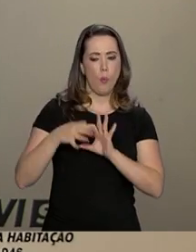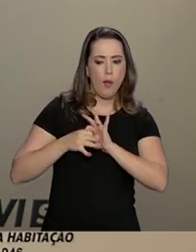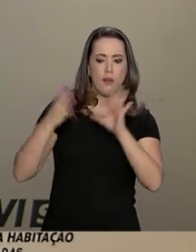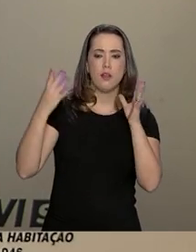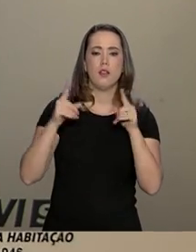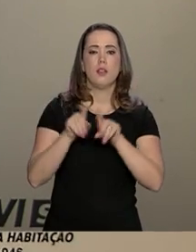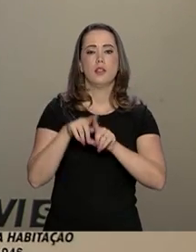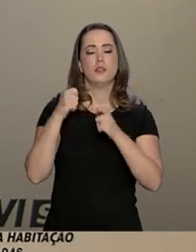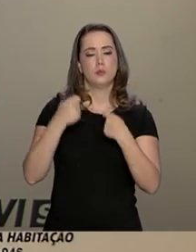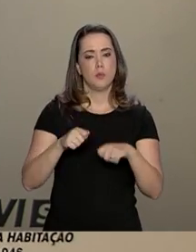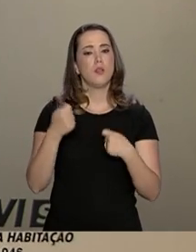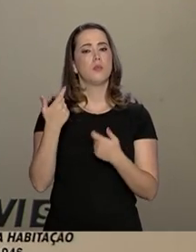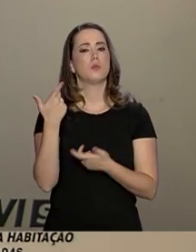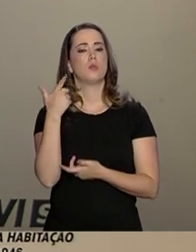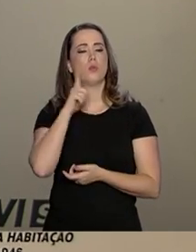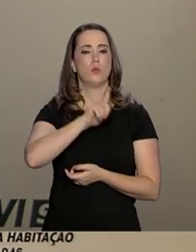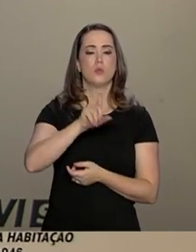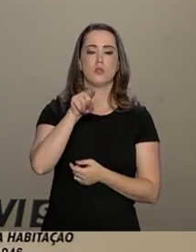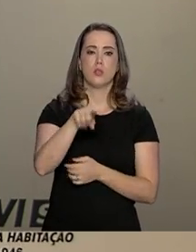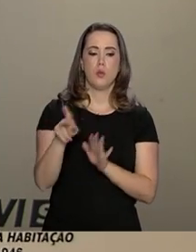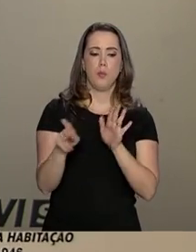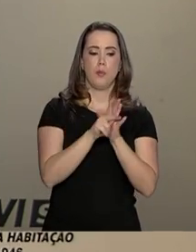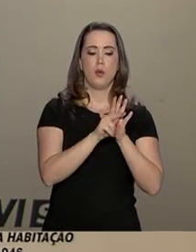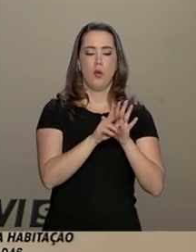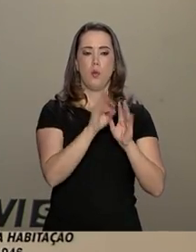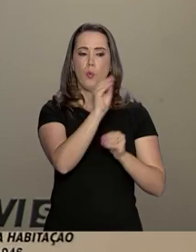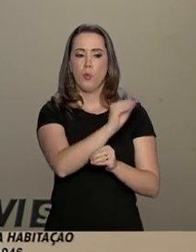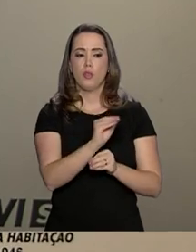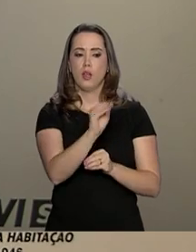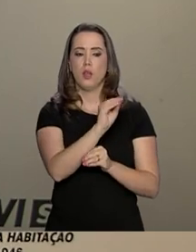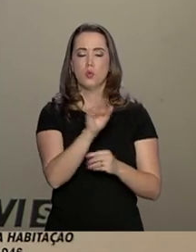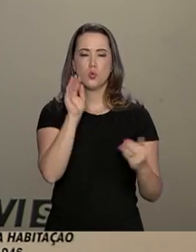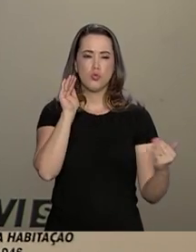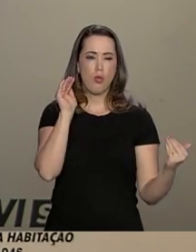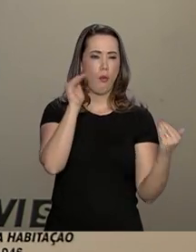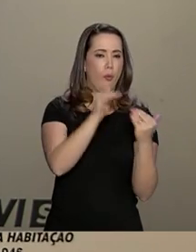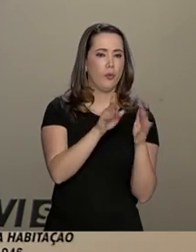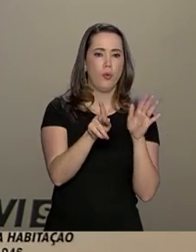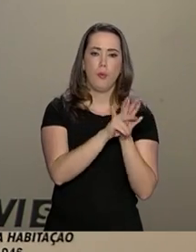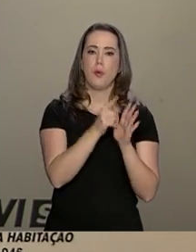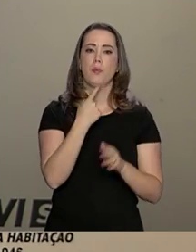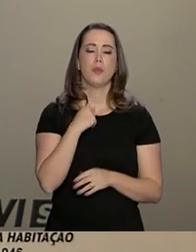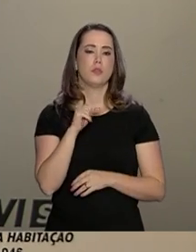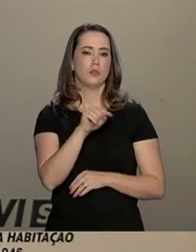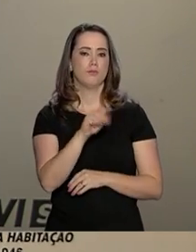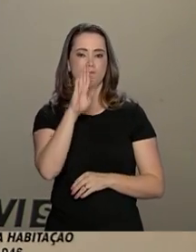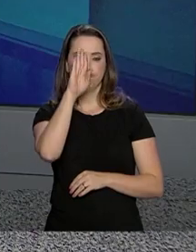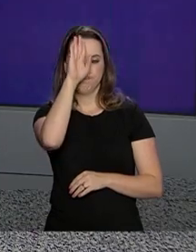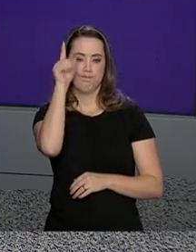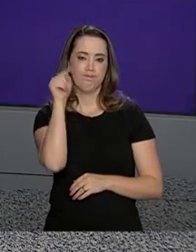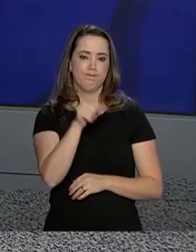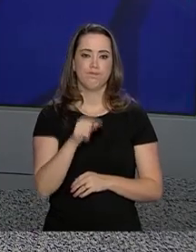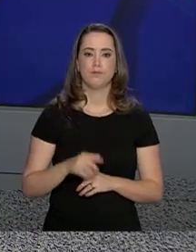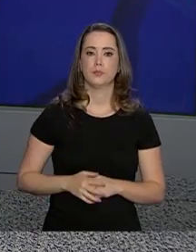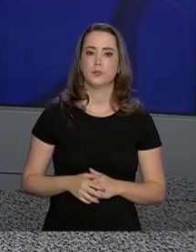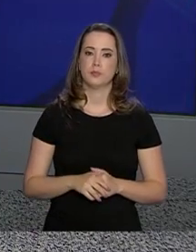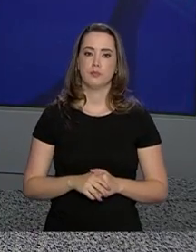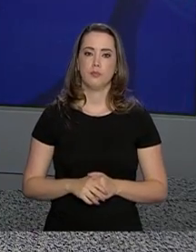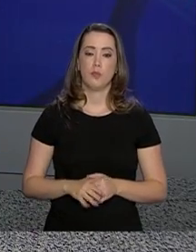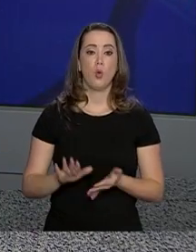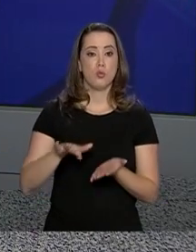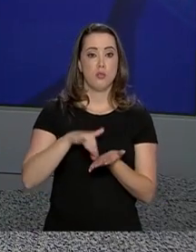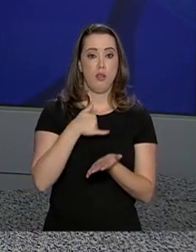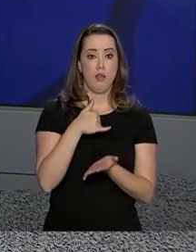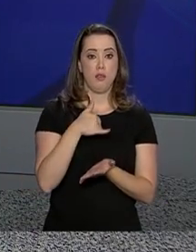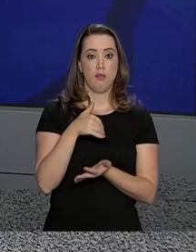país, e deve conseguir tomar conta do seu território de acordo com os seus interesses e as suas prioridades. O secretário